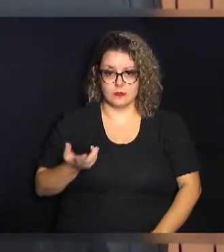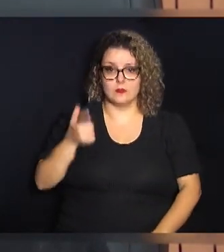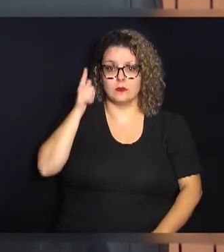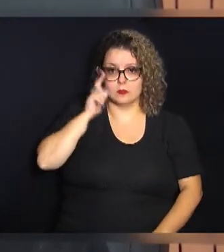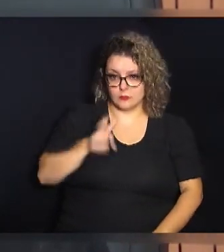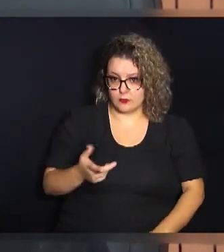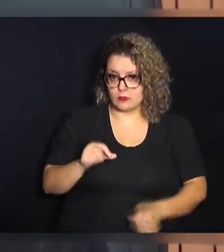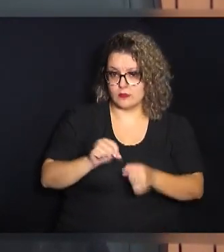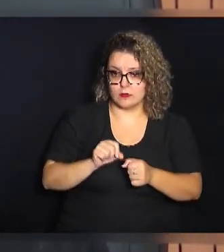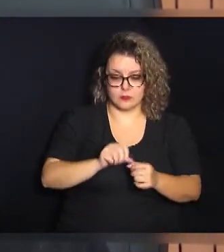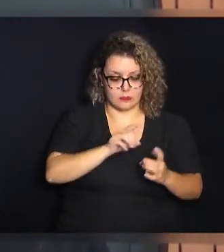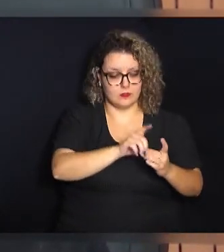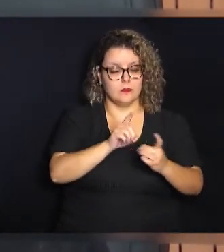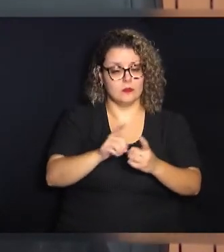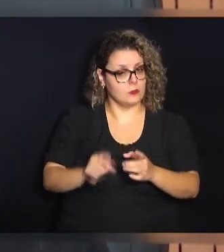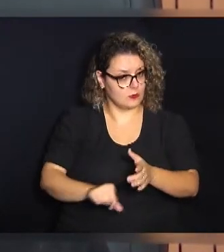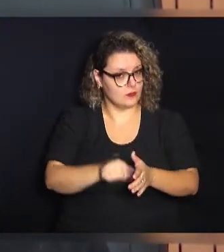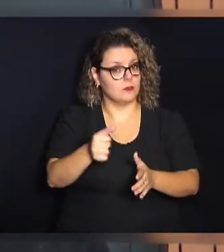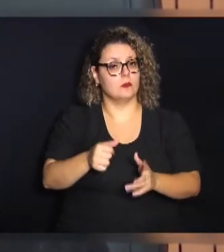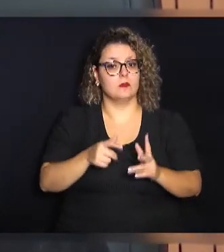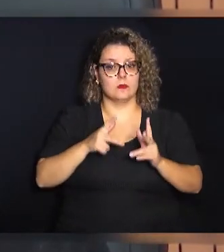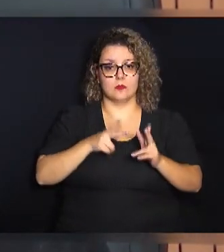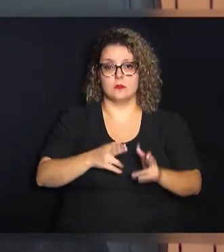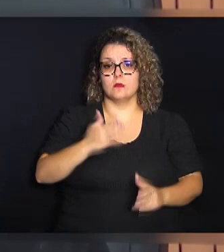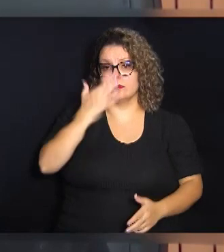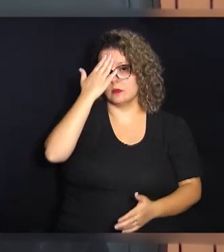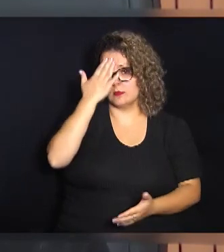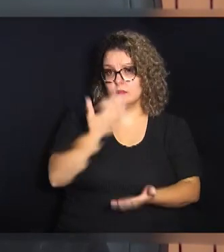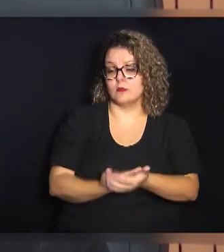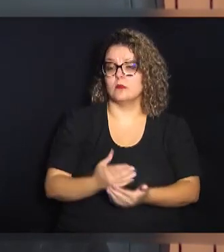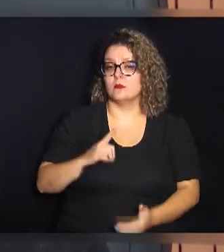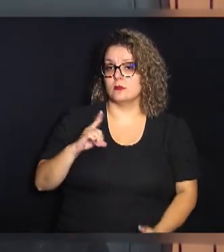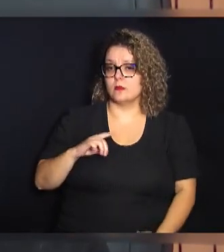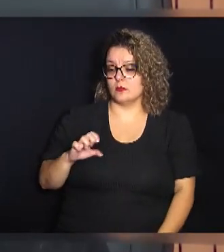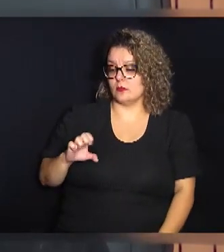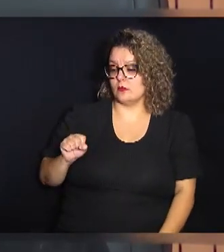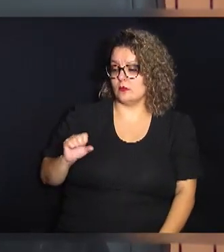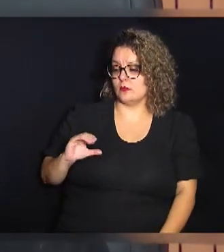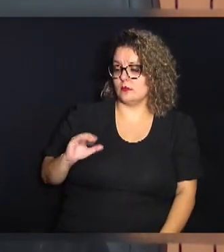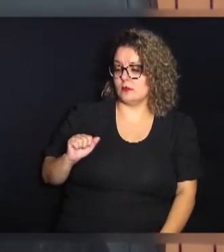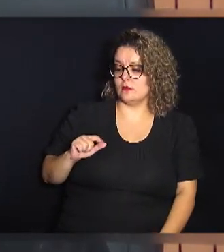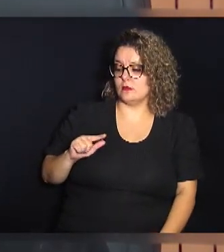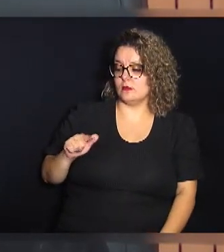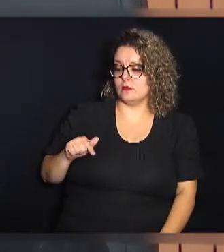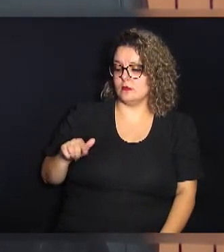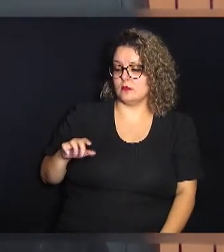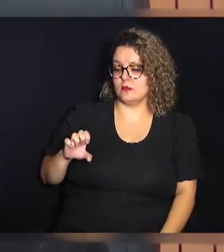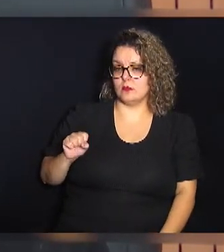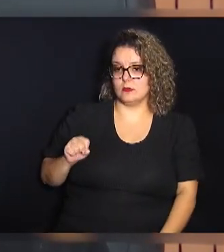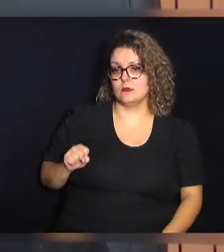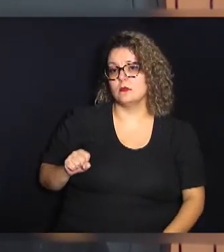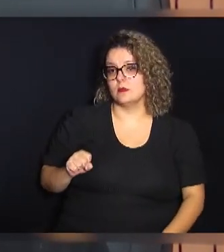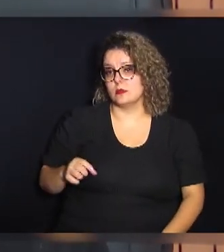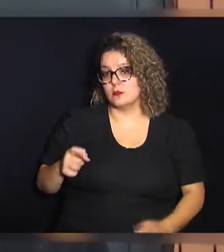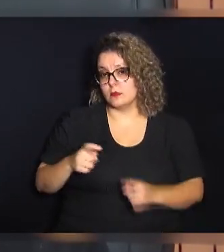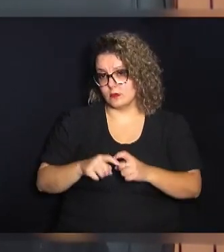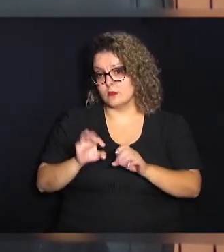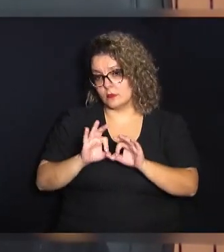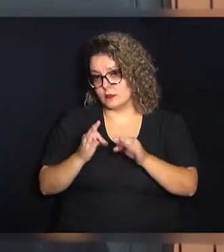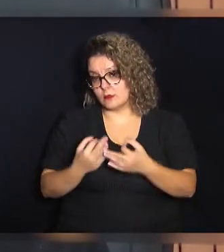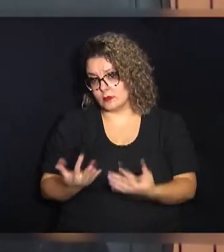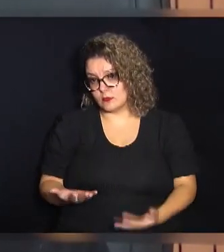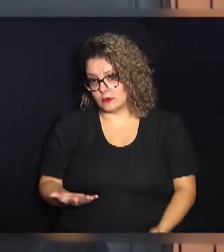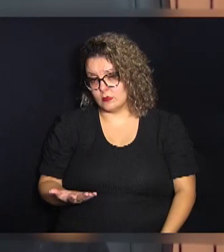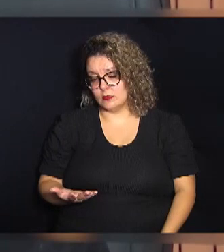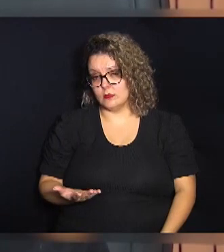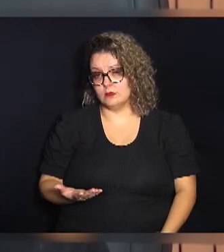trabalho de atenção primária na maneira como a gente acredita. gente tem uma escassez de médicos de família que ainda o que significa que a gente tem